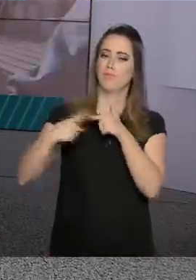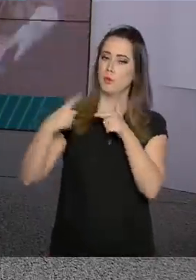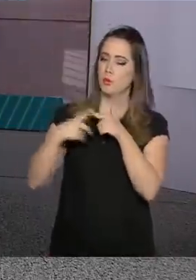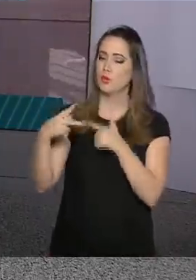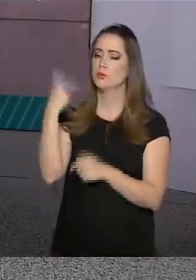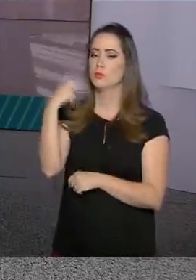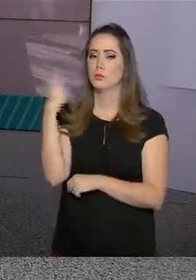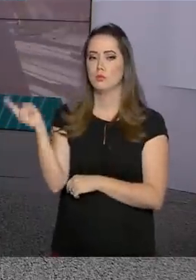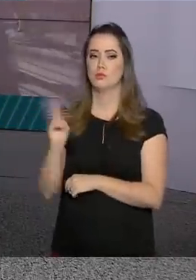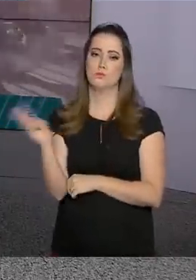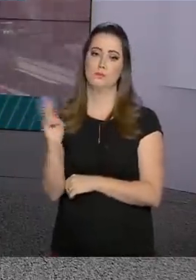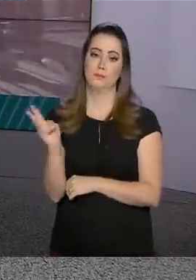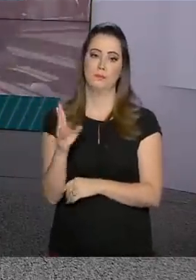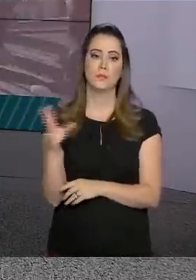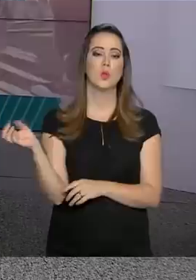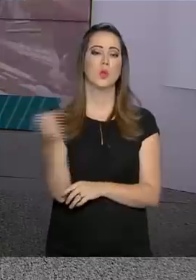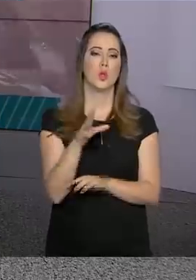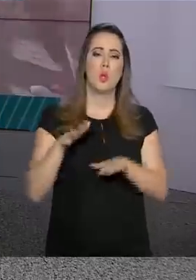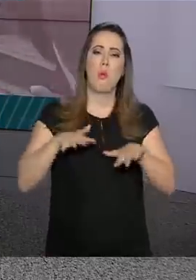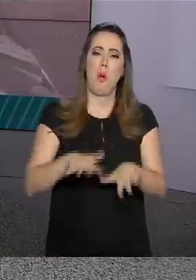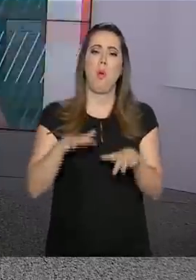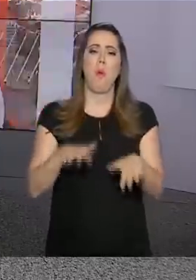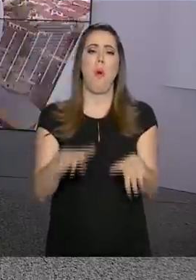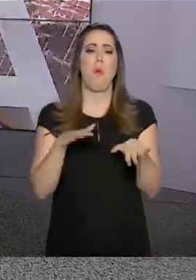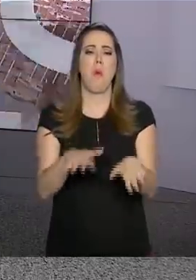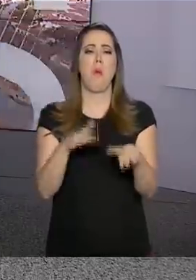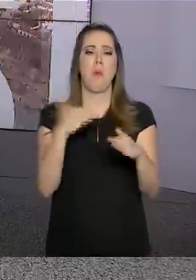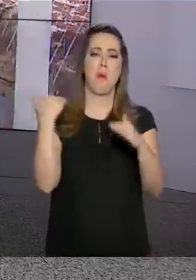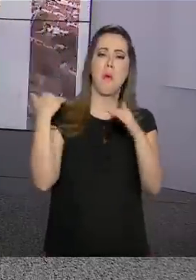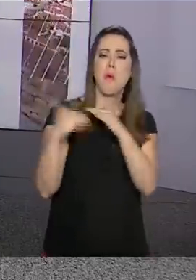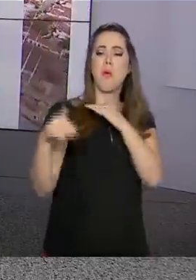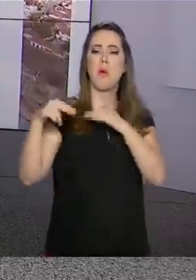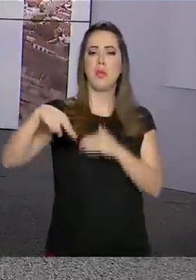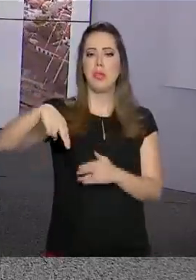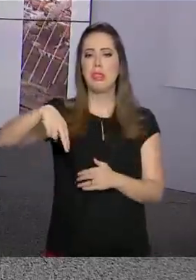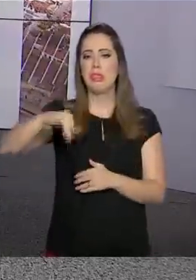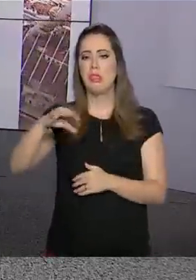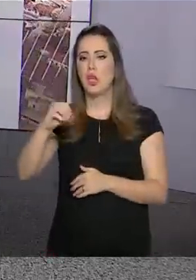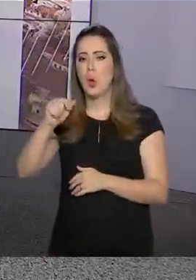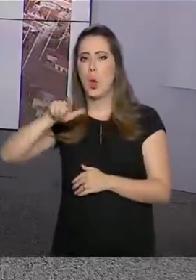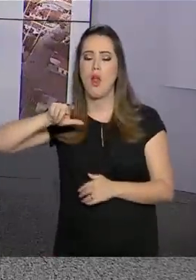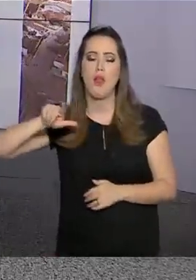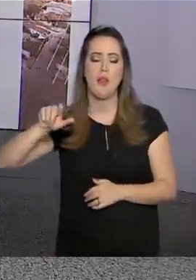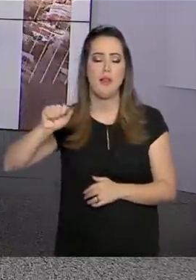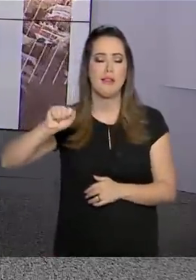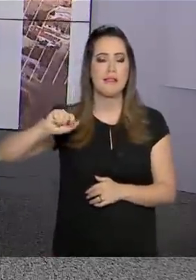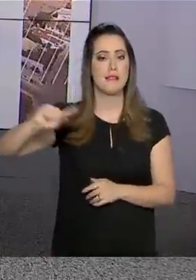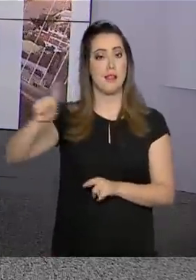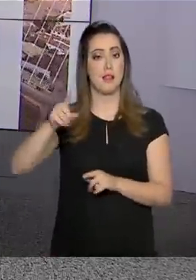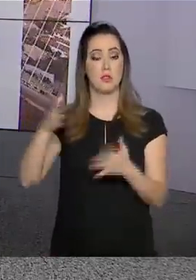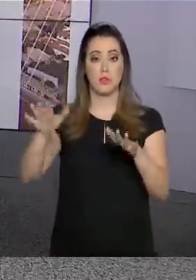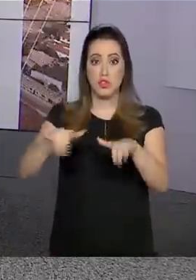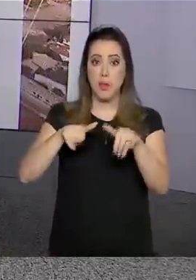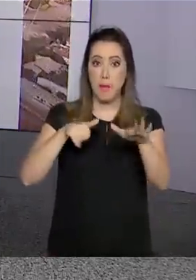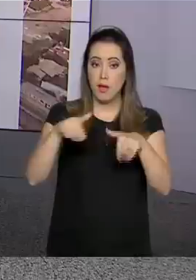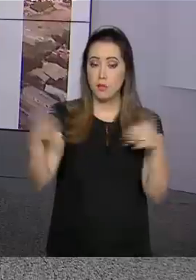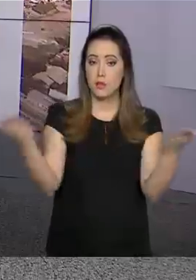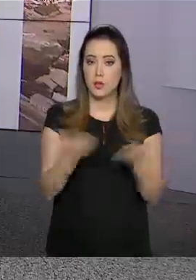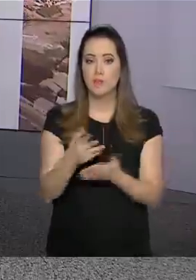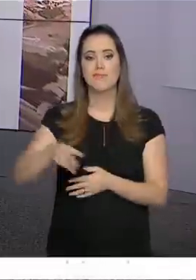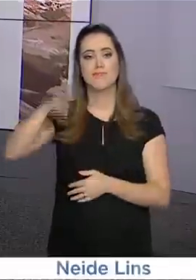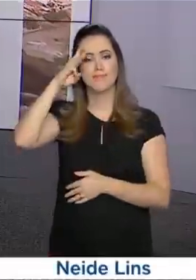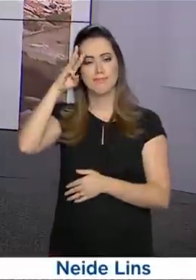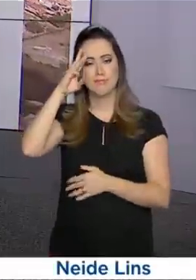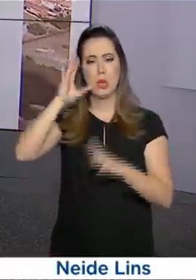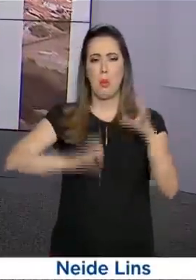política na Venezuela. Novos protestos contra o governo de Nicolás Maduro foram convocados para hoje. E a terça-feira foi de confronto e